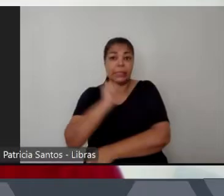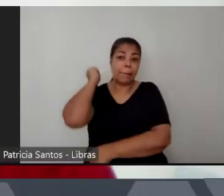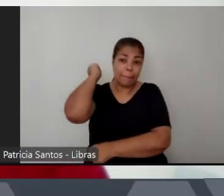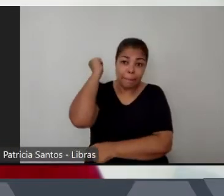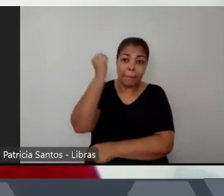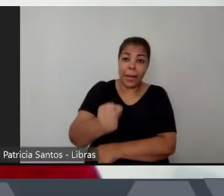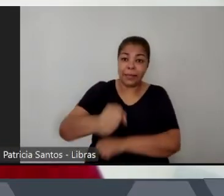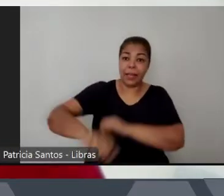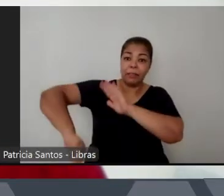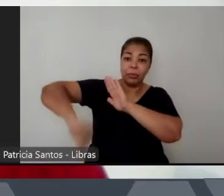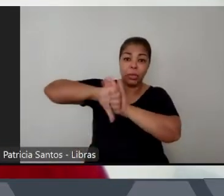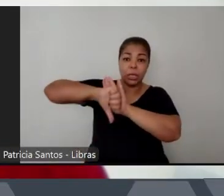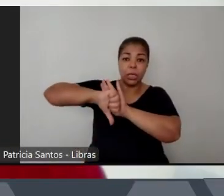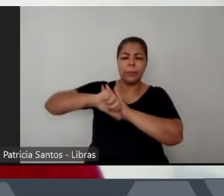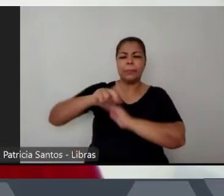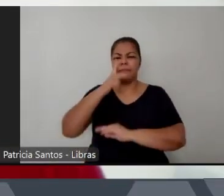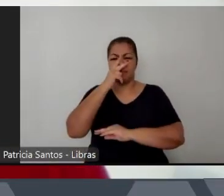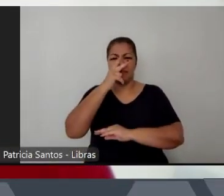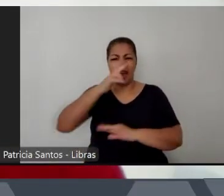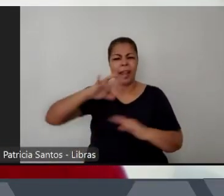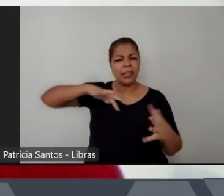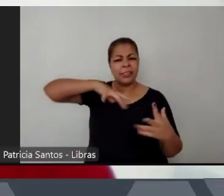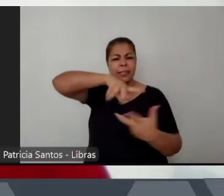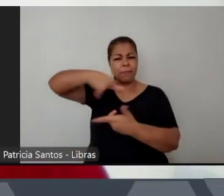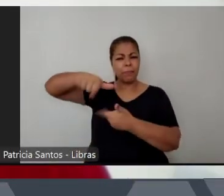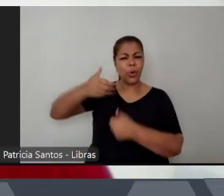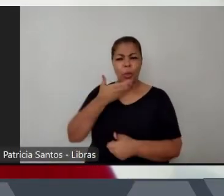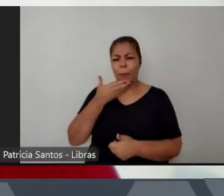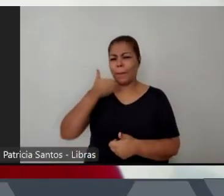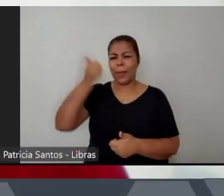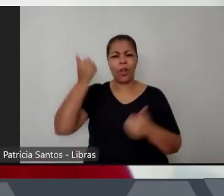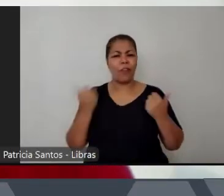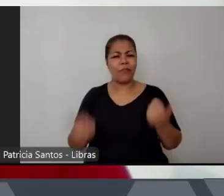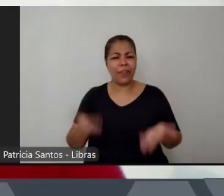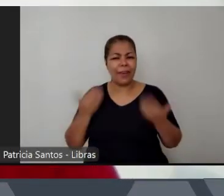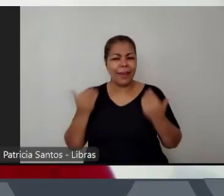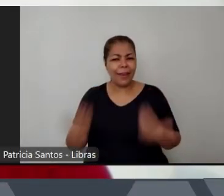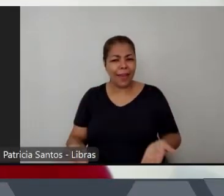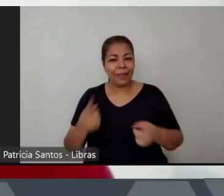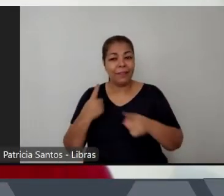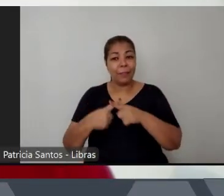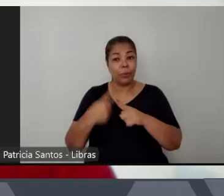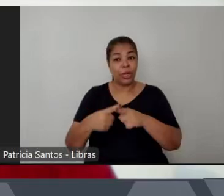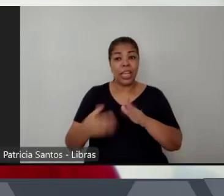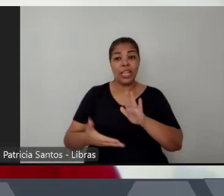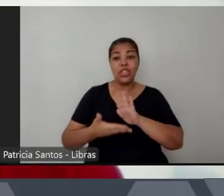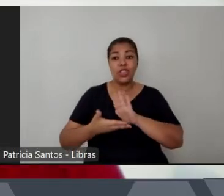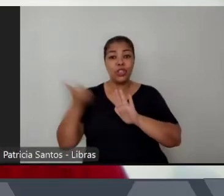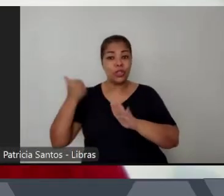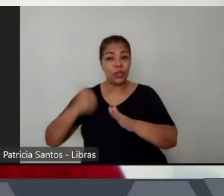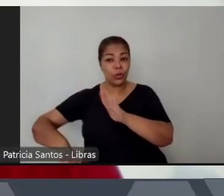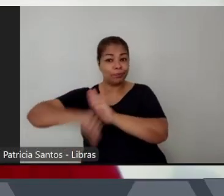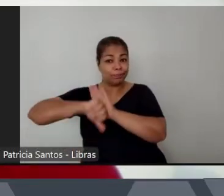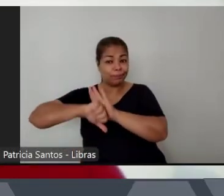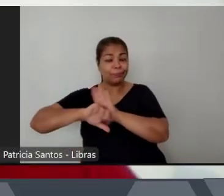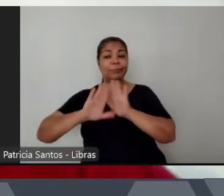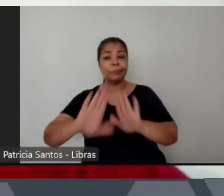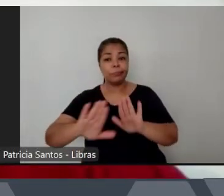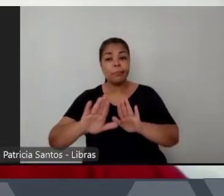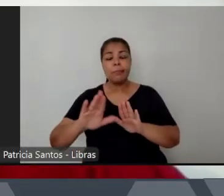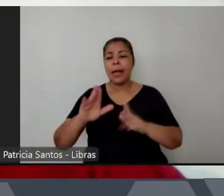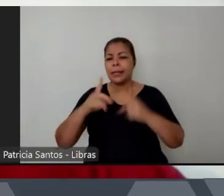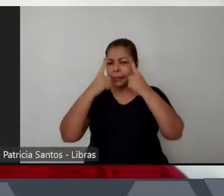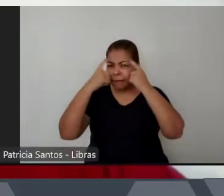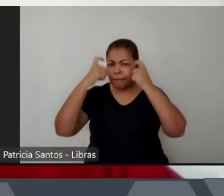porque ele desaparecia da face da terra. Ao mesmo tempo o uso da violência e o uso da violência policial tinha um